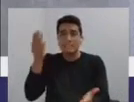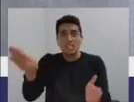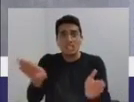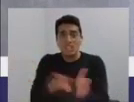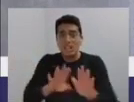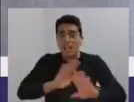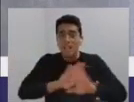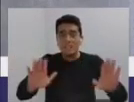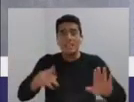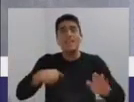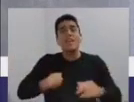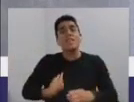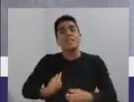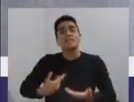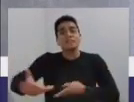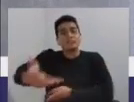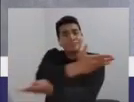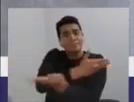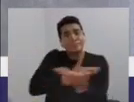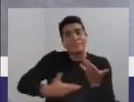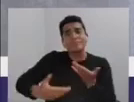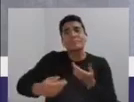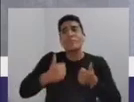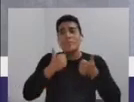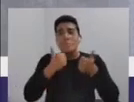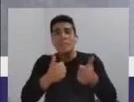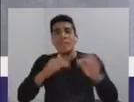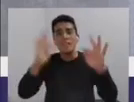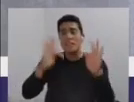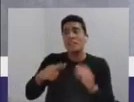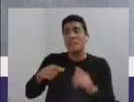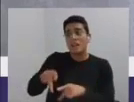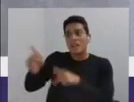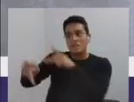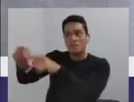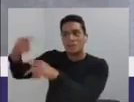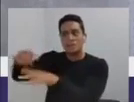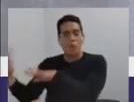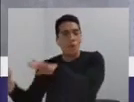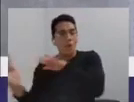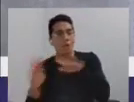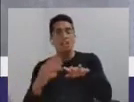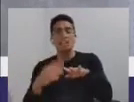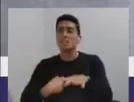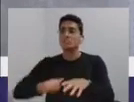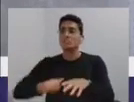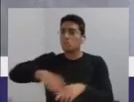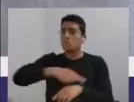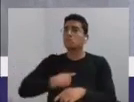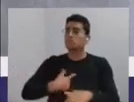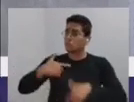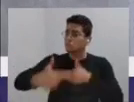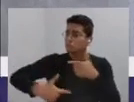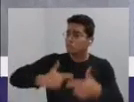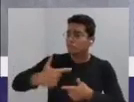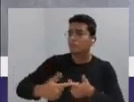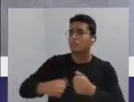população lá possa estar vendo a gente com bons olhos, mostrar que nós somos